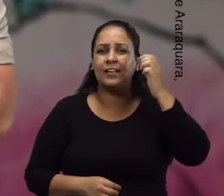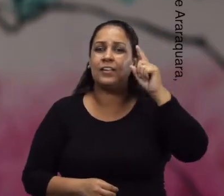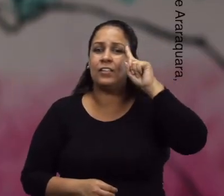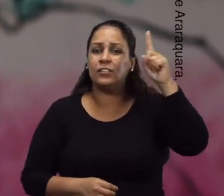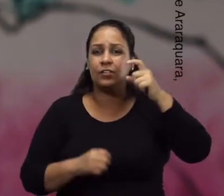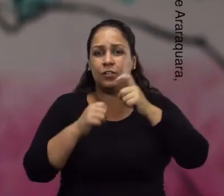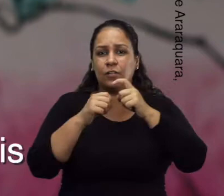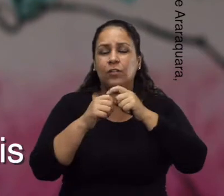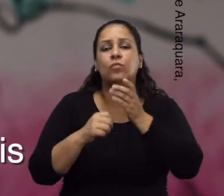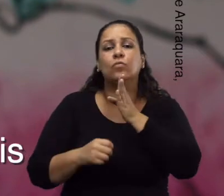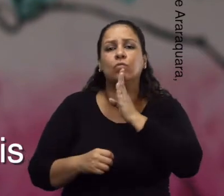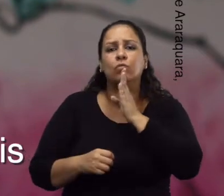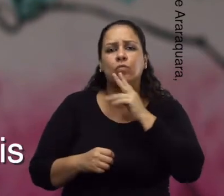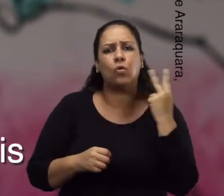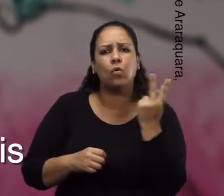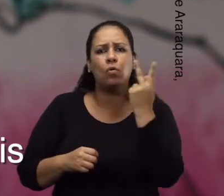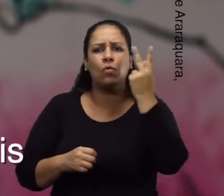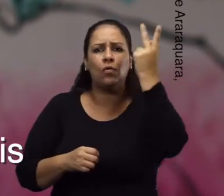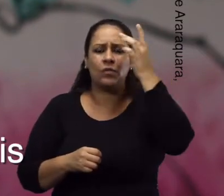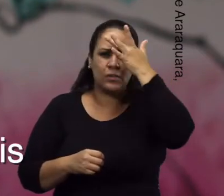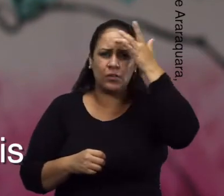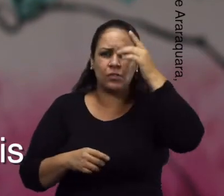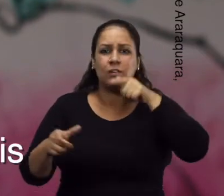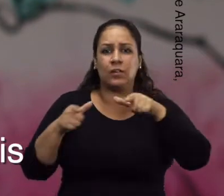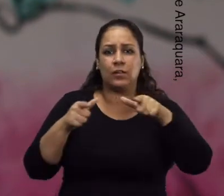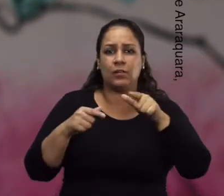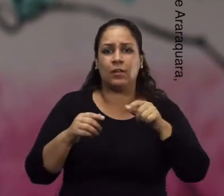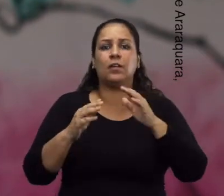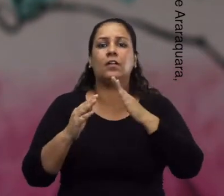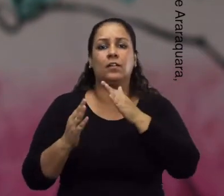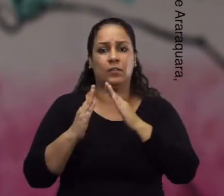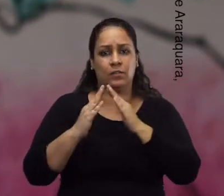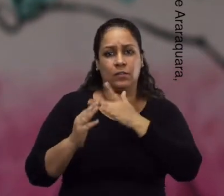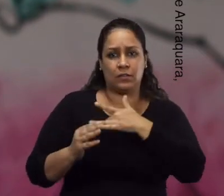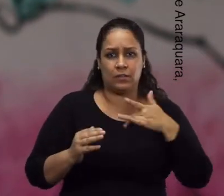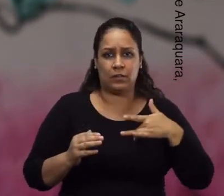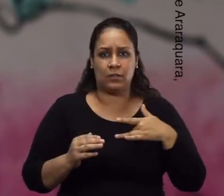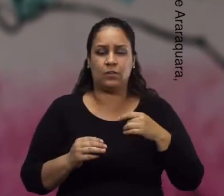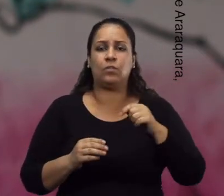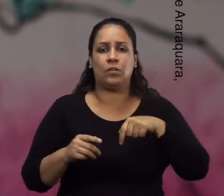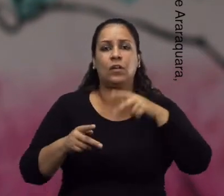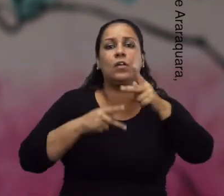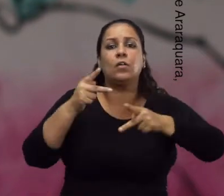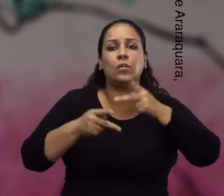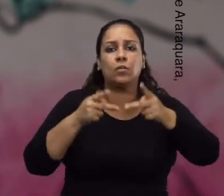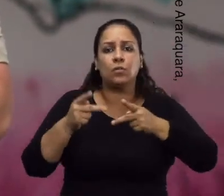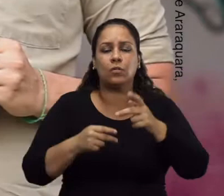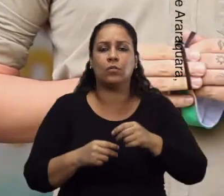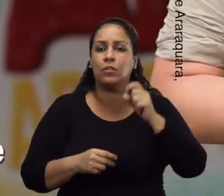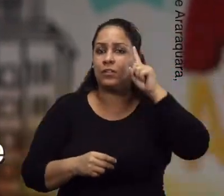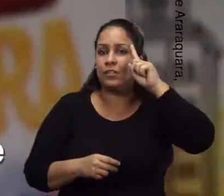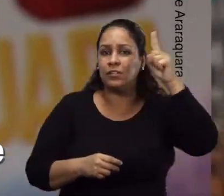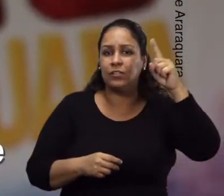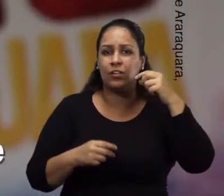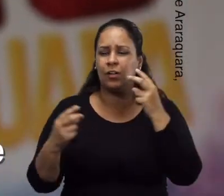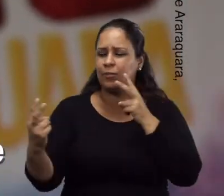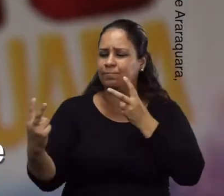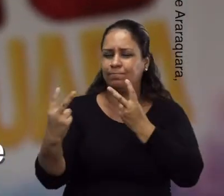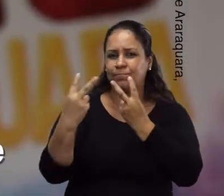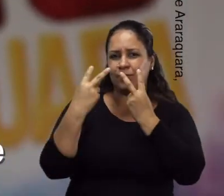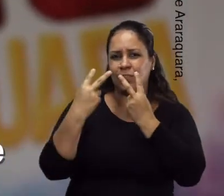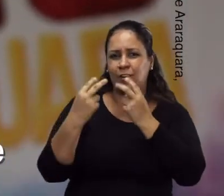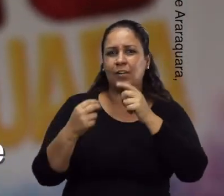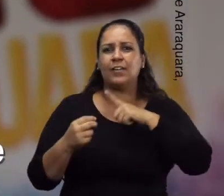Amanhã é o dia do médico, dia de reconhecer o valor dos profissionais que garantem o direito à saúde para a nossa população. dia